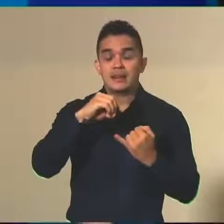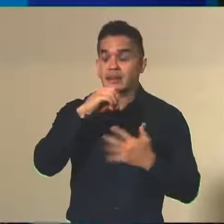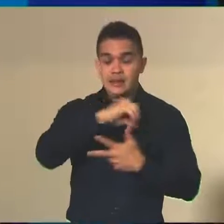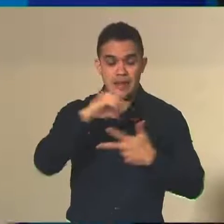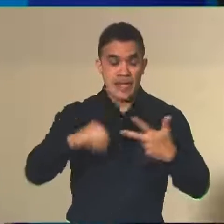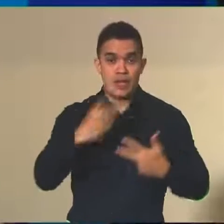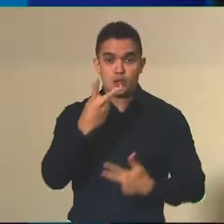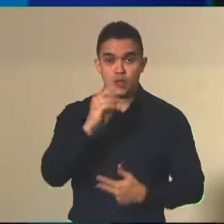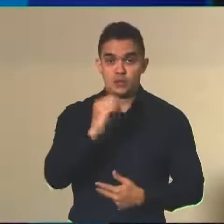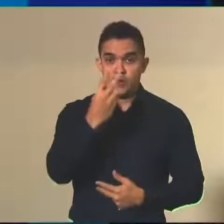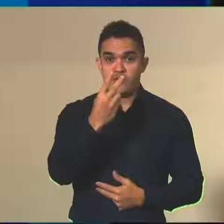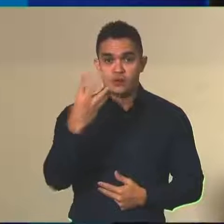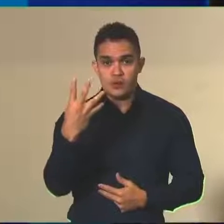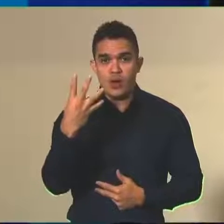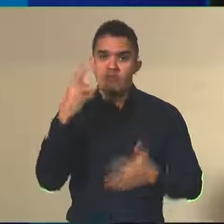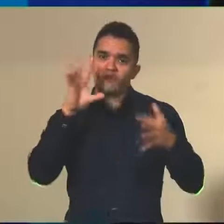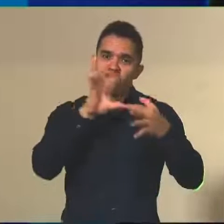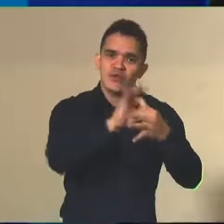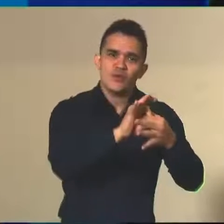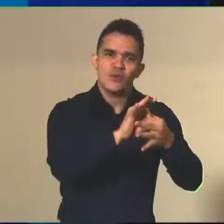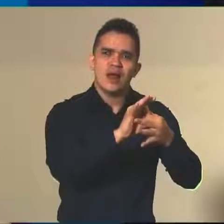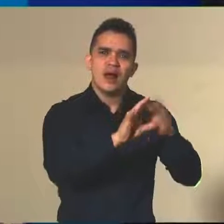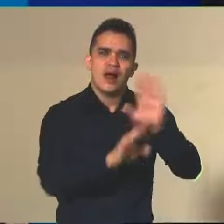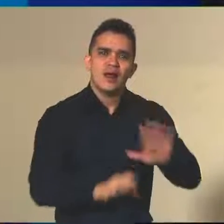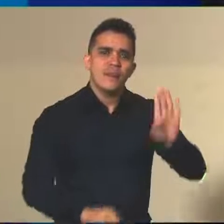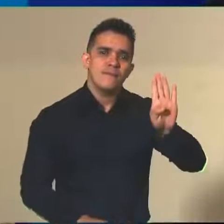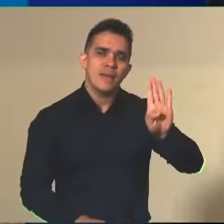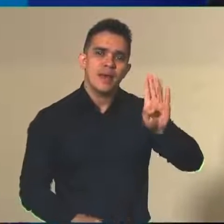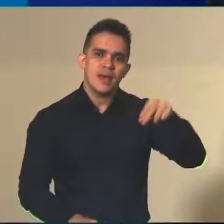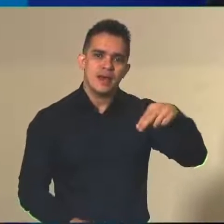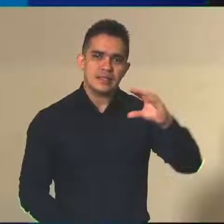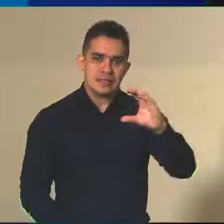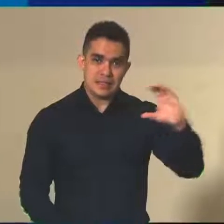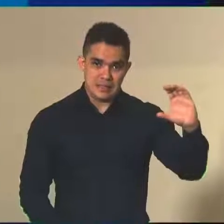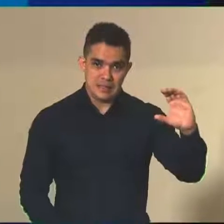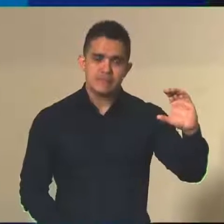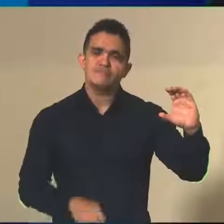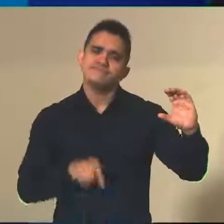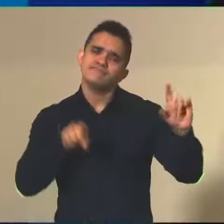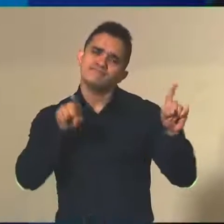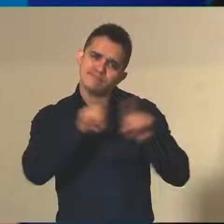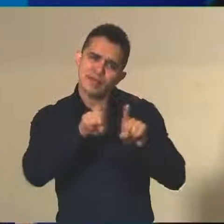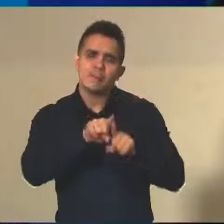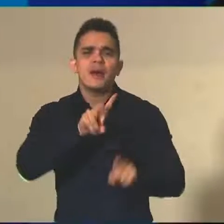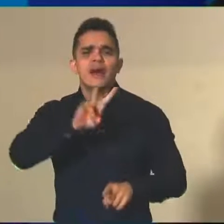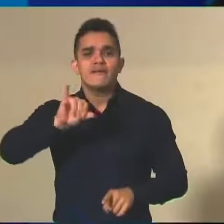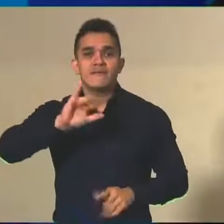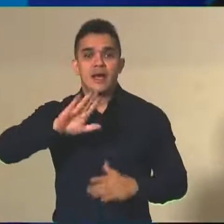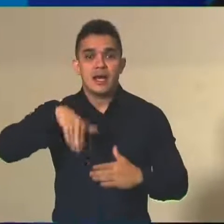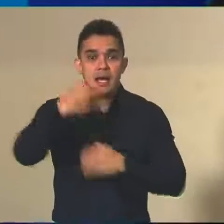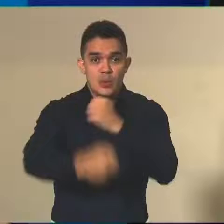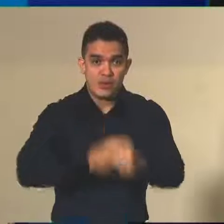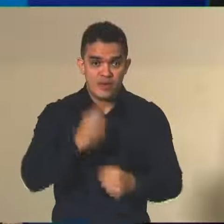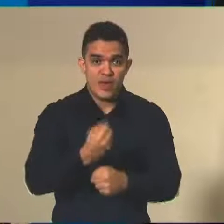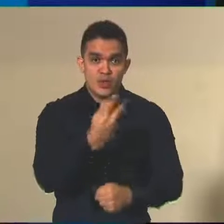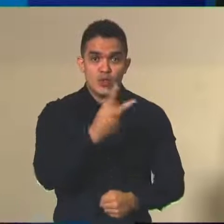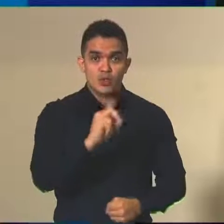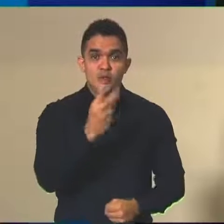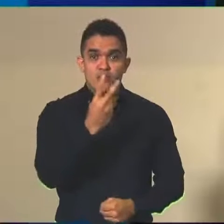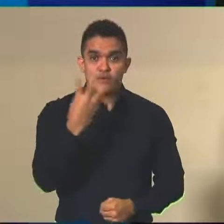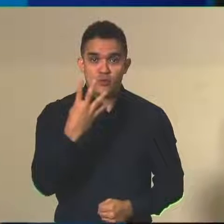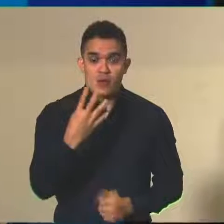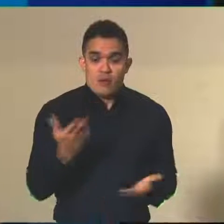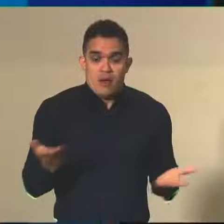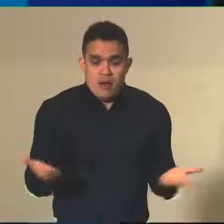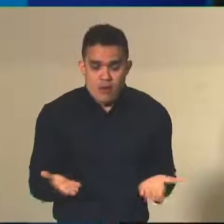pensando, vinculada à BNCC. E, além disso, claro que isso será aplicado em 2024, mas, ainda este ano,